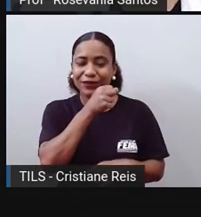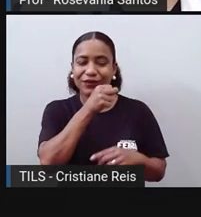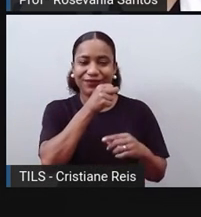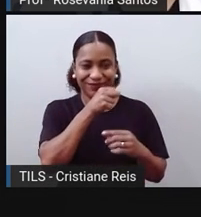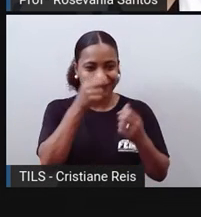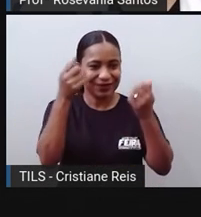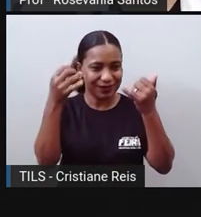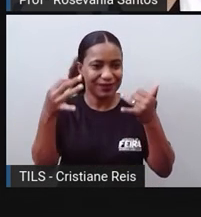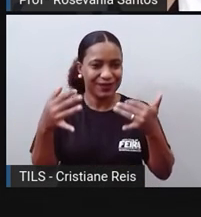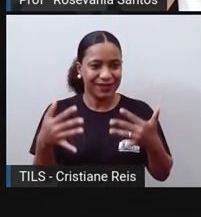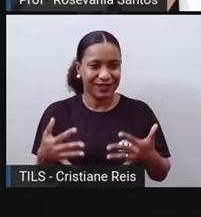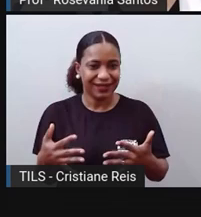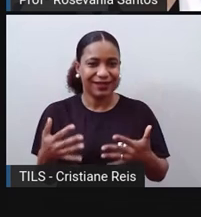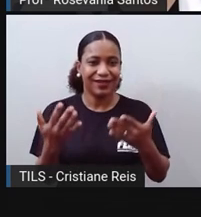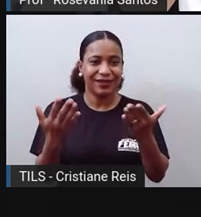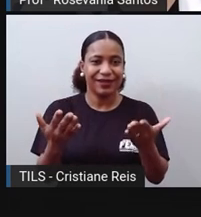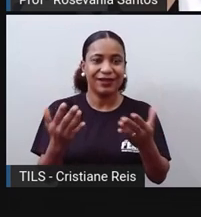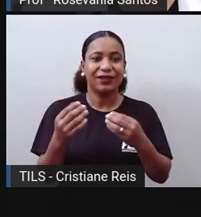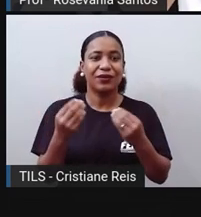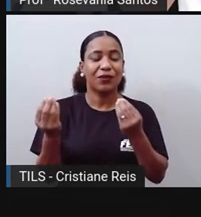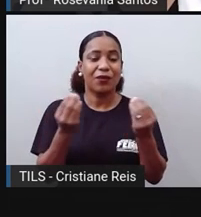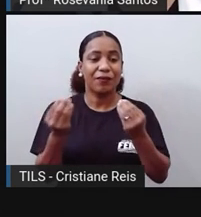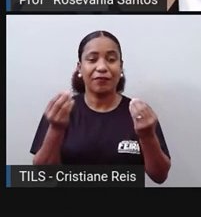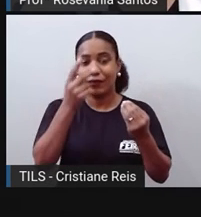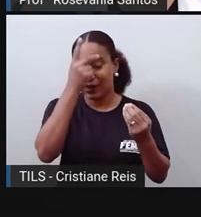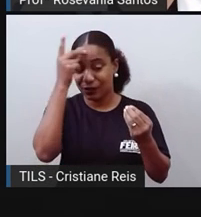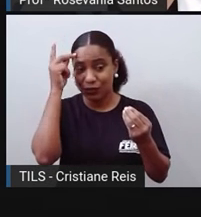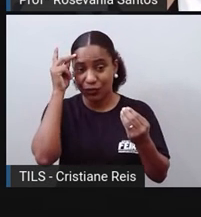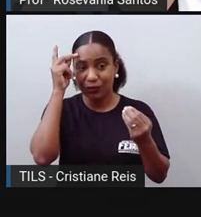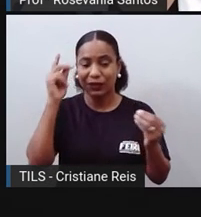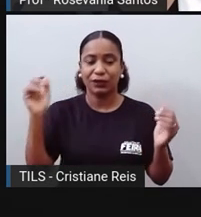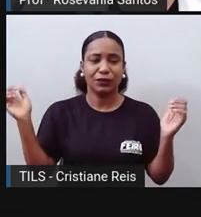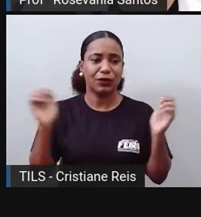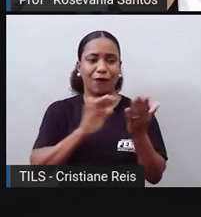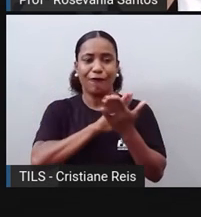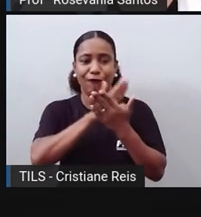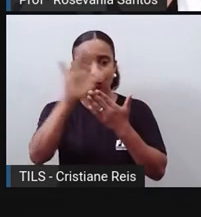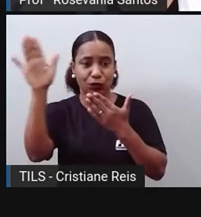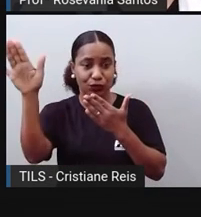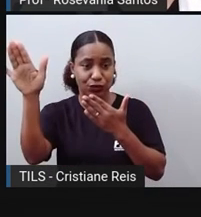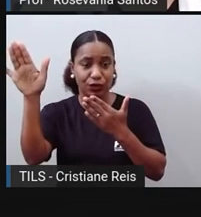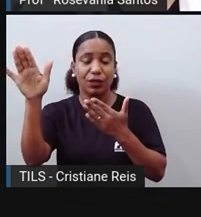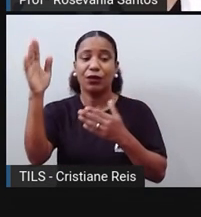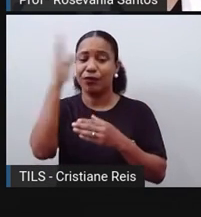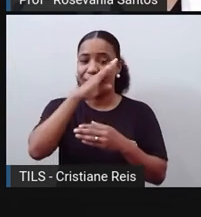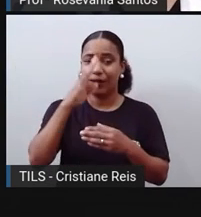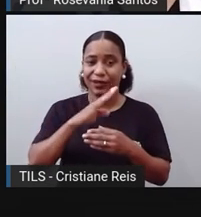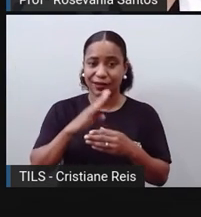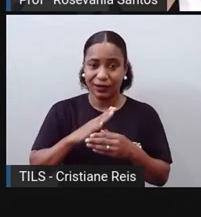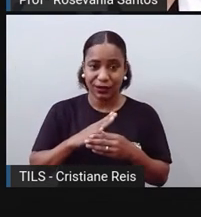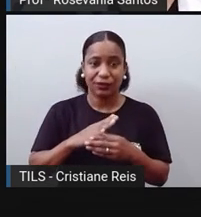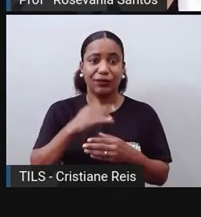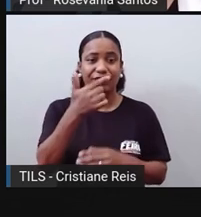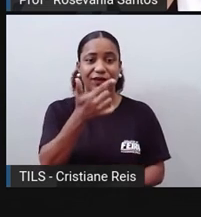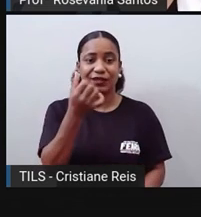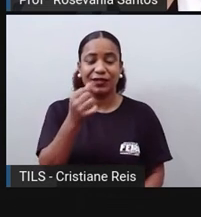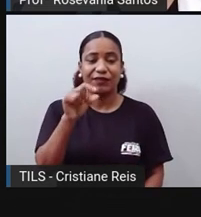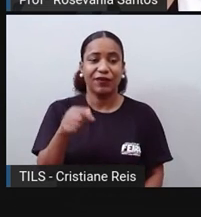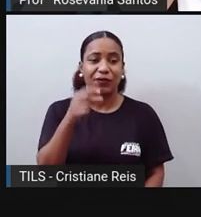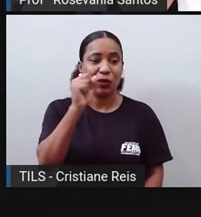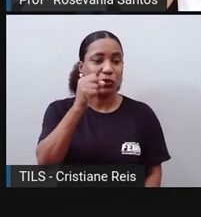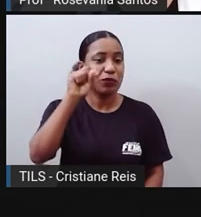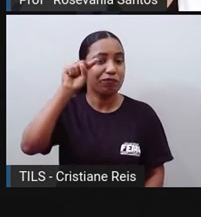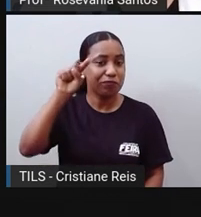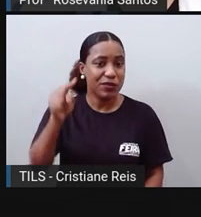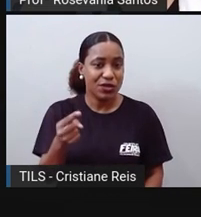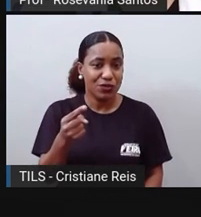a questão do asilo, né, dos refugiados. Então, o número de asilos concedidos, o Brasil está em 26,8 milhões,